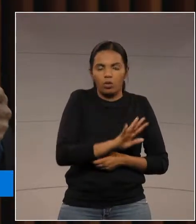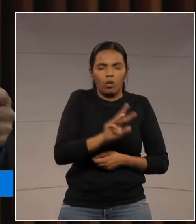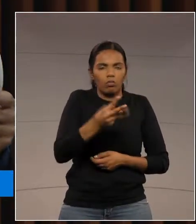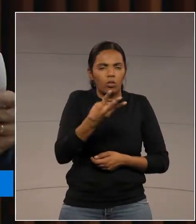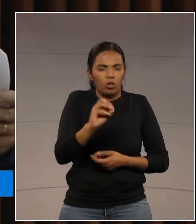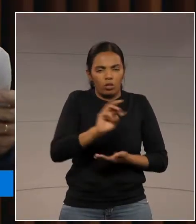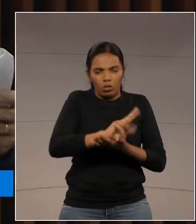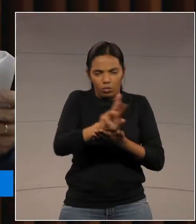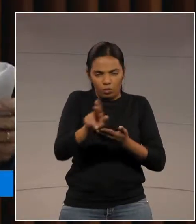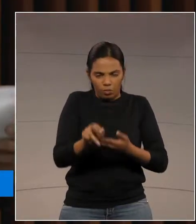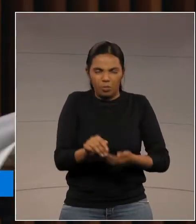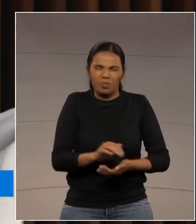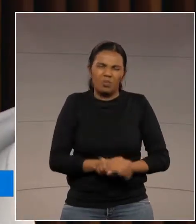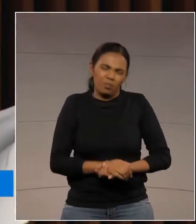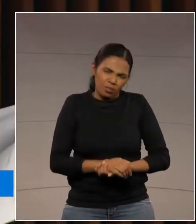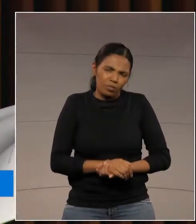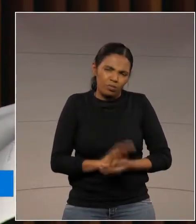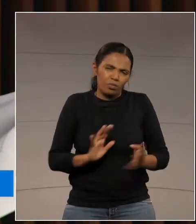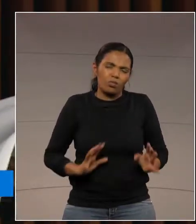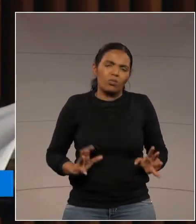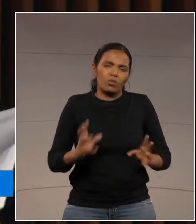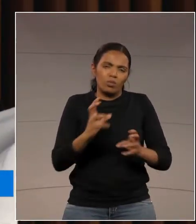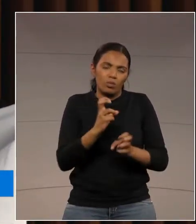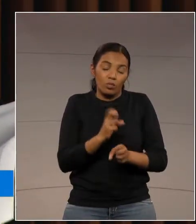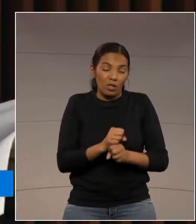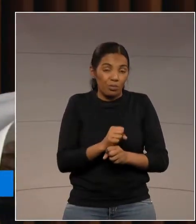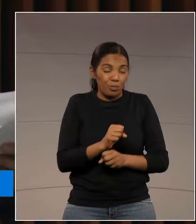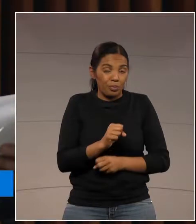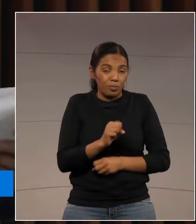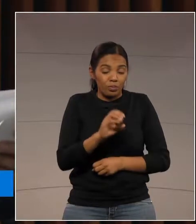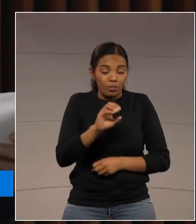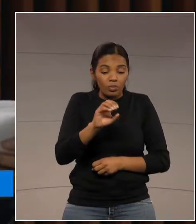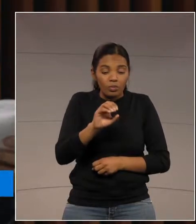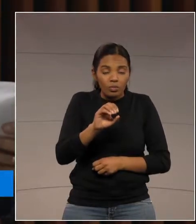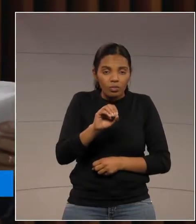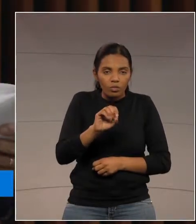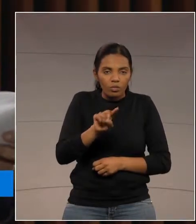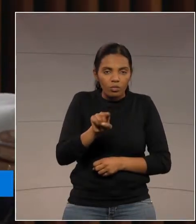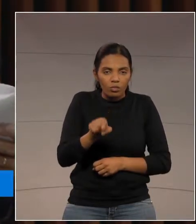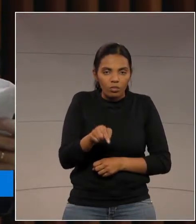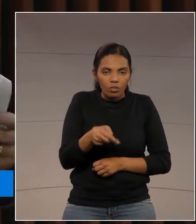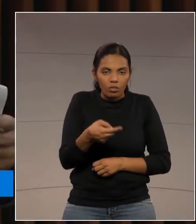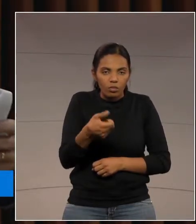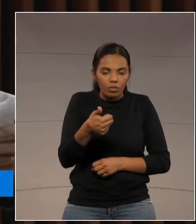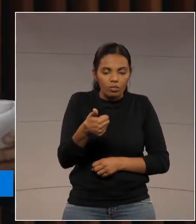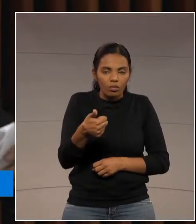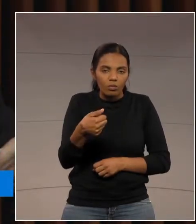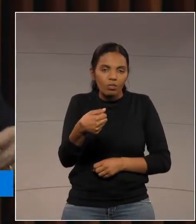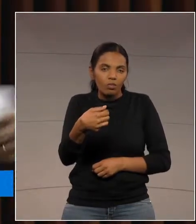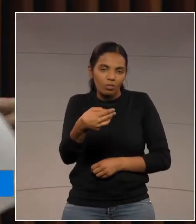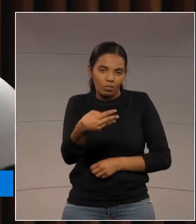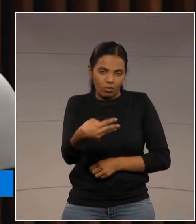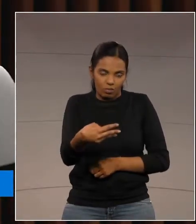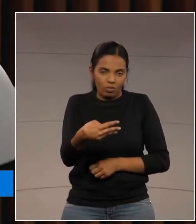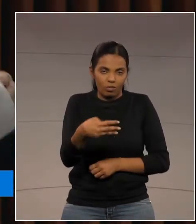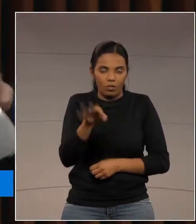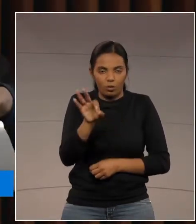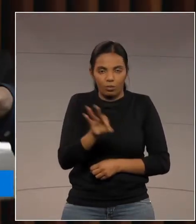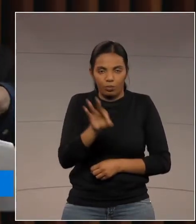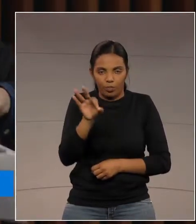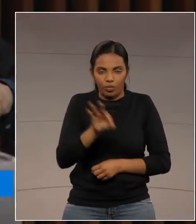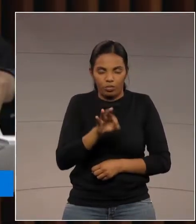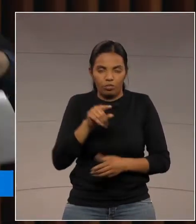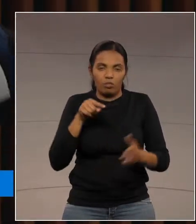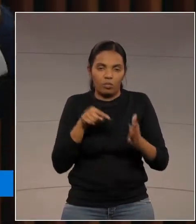outros. Ou seja, do total de atendimentos, 0,13 do total de atendimentos. Aí nós